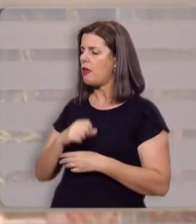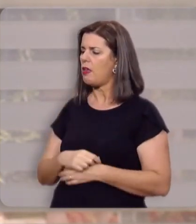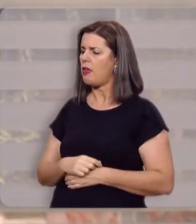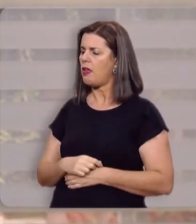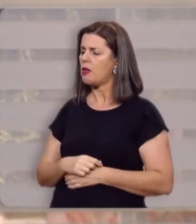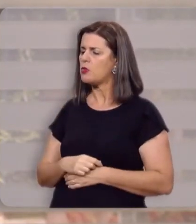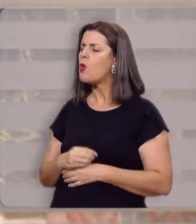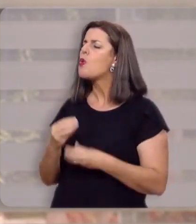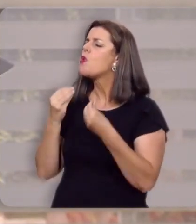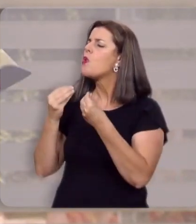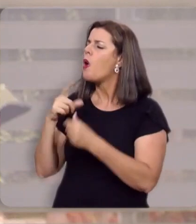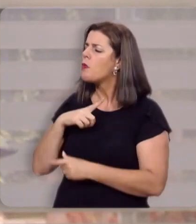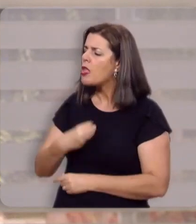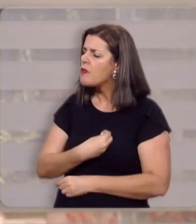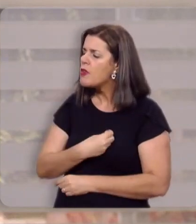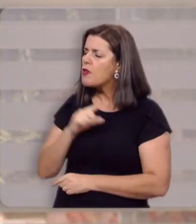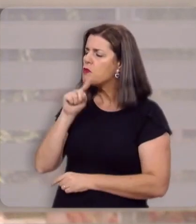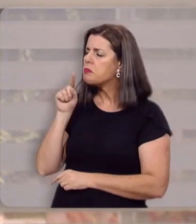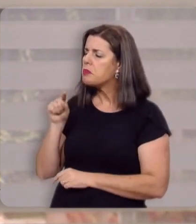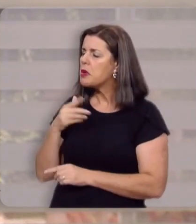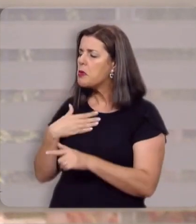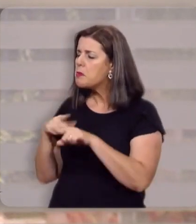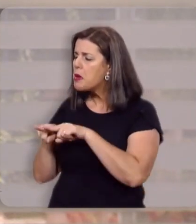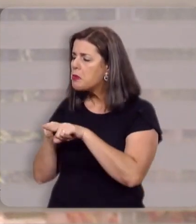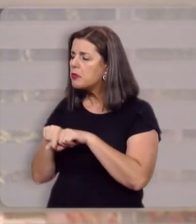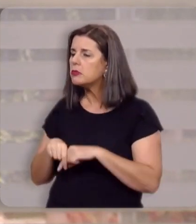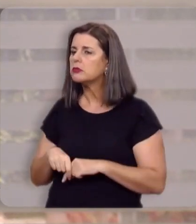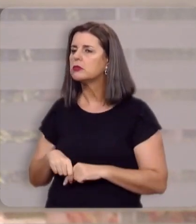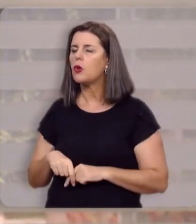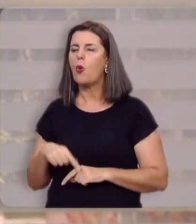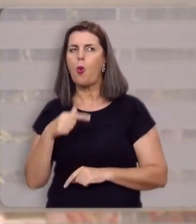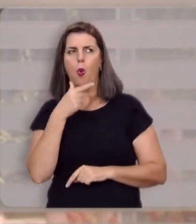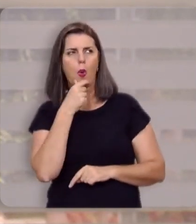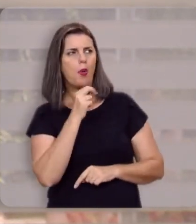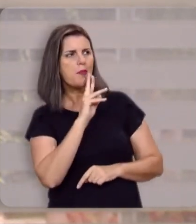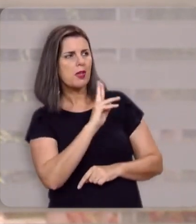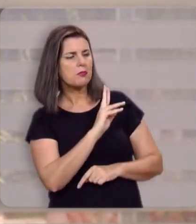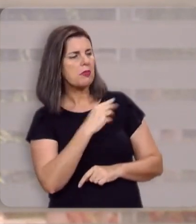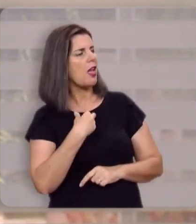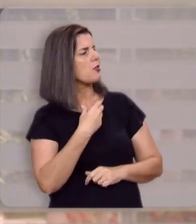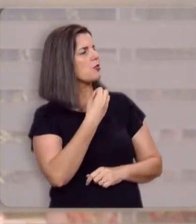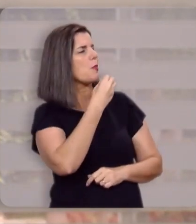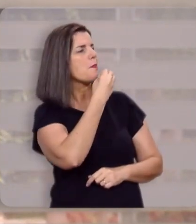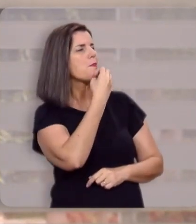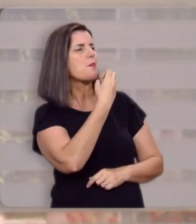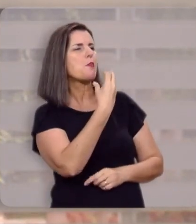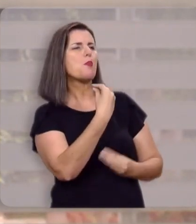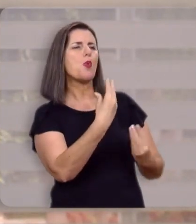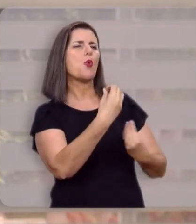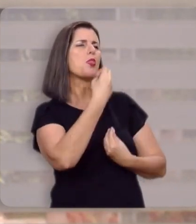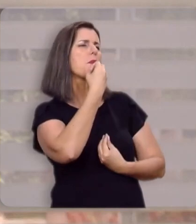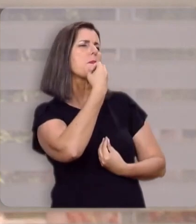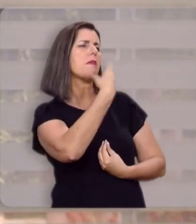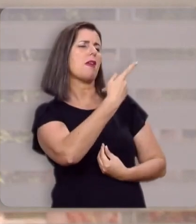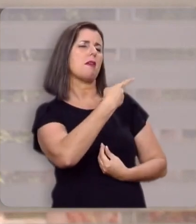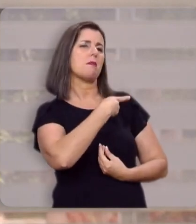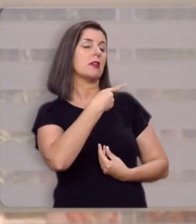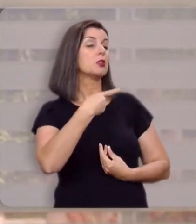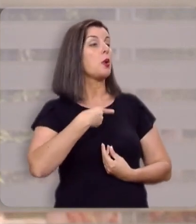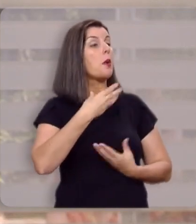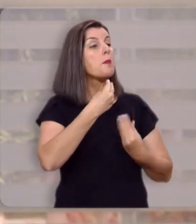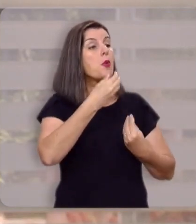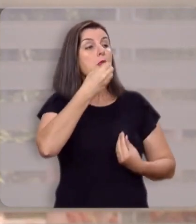assim, como é que você está meu irmão? E o ancião respondeu, estou muito bem pastor, muito bem,